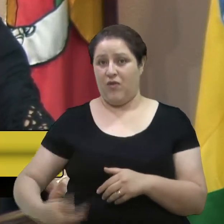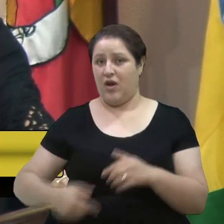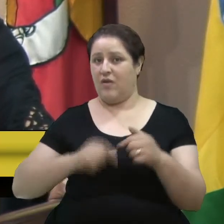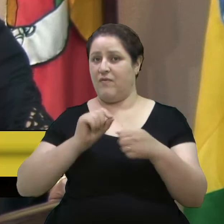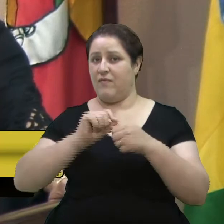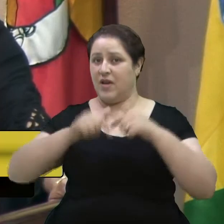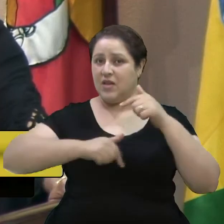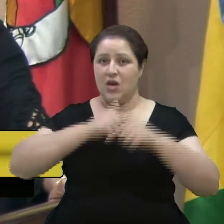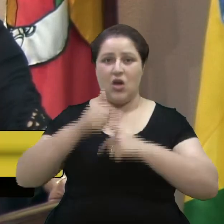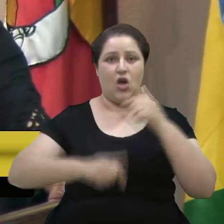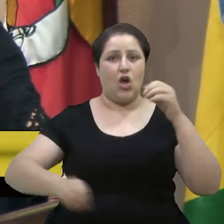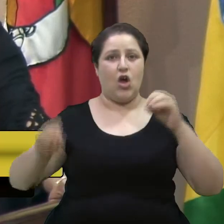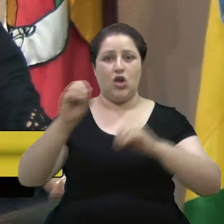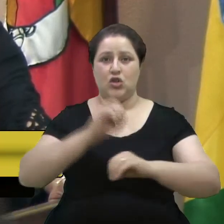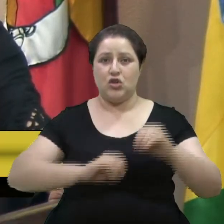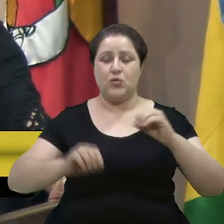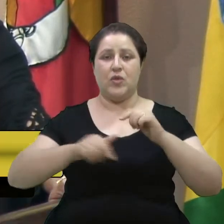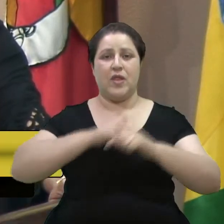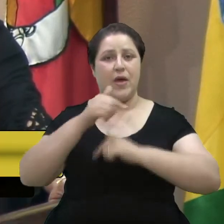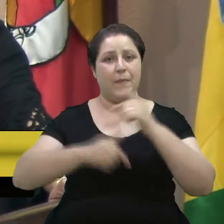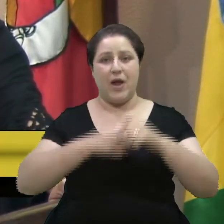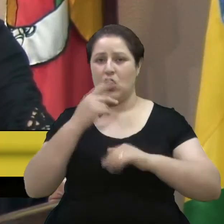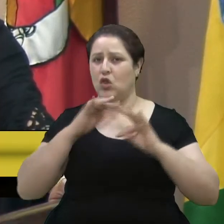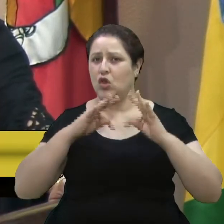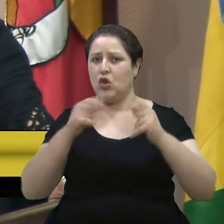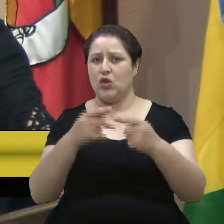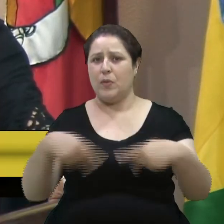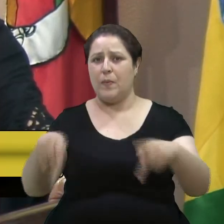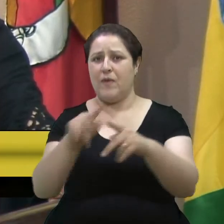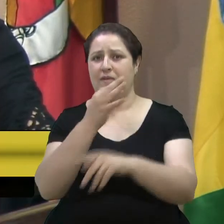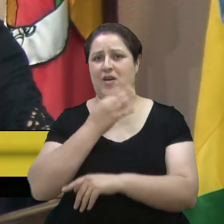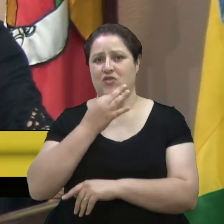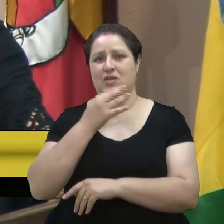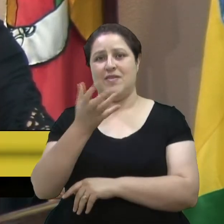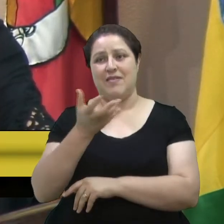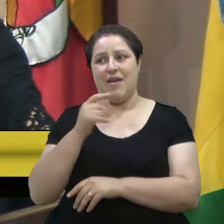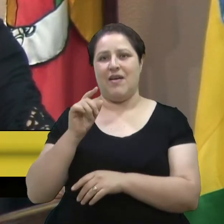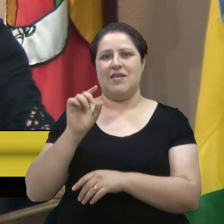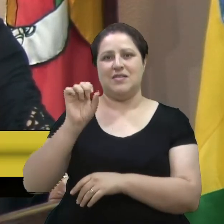toda a população caxiense. E queremos ser, sim,